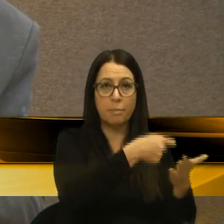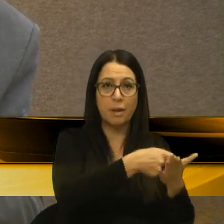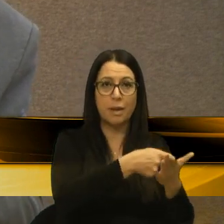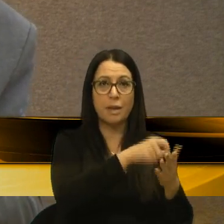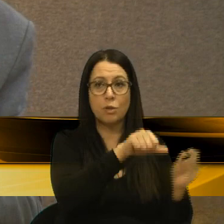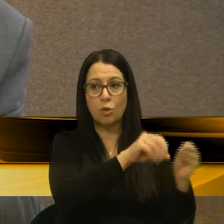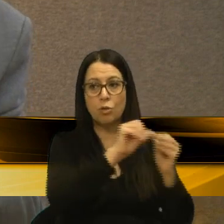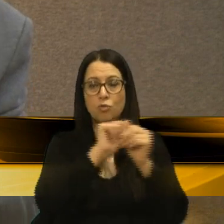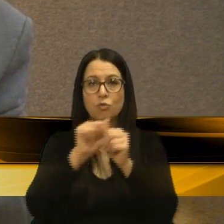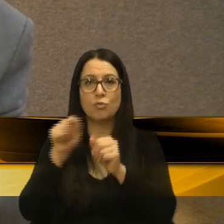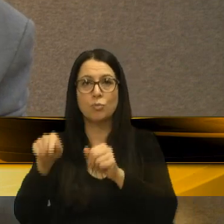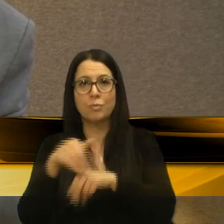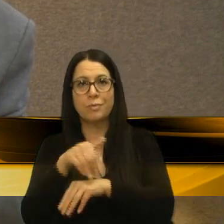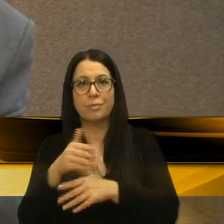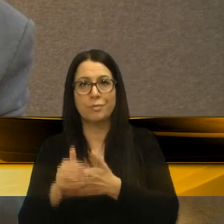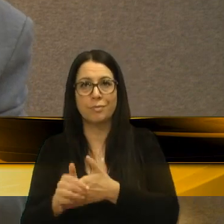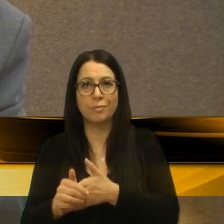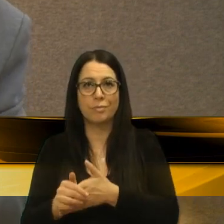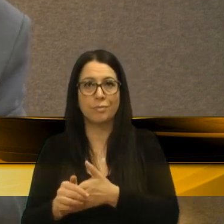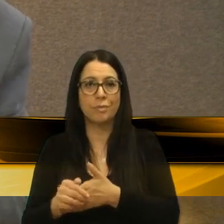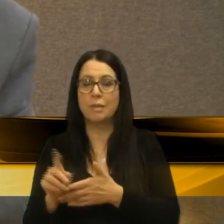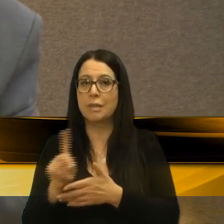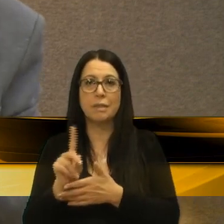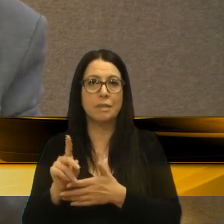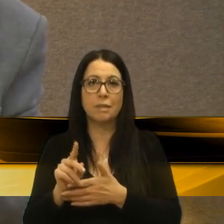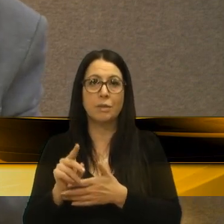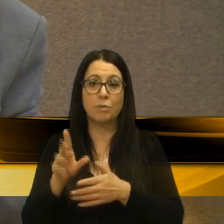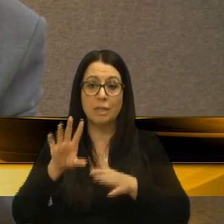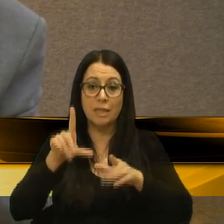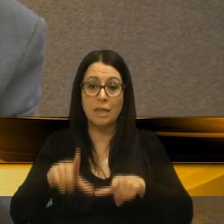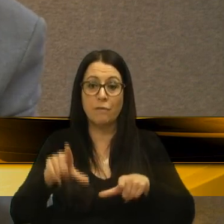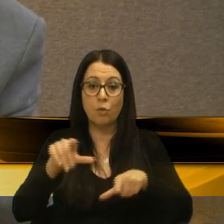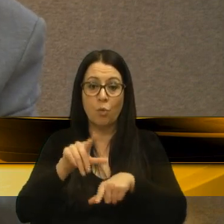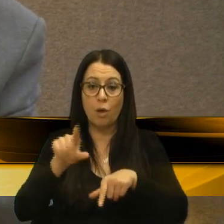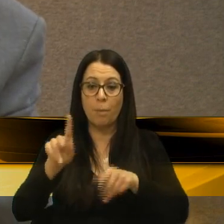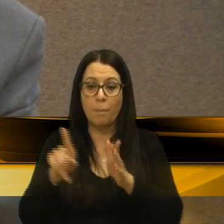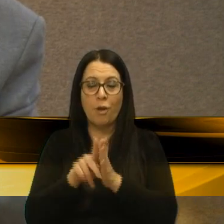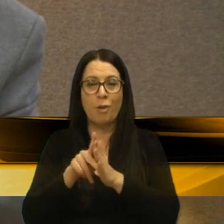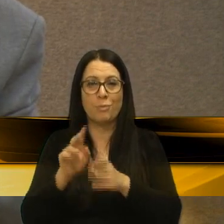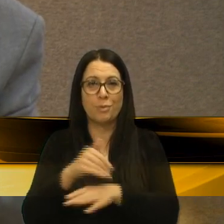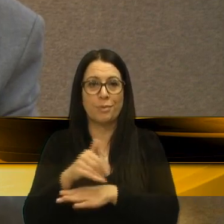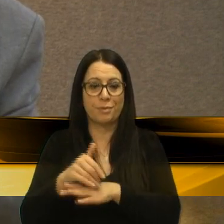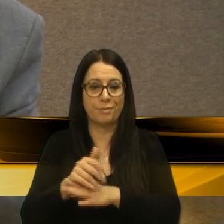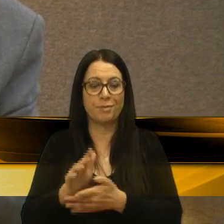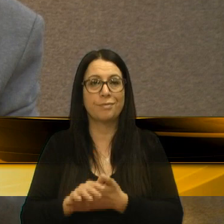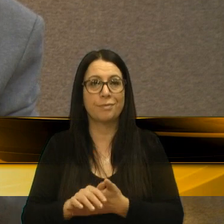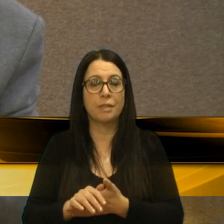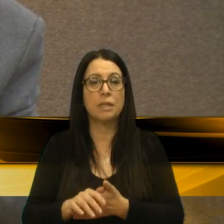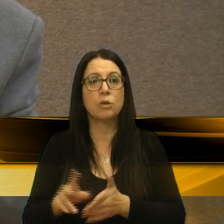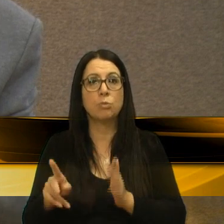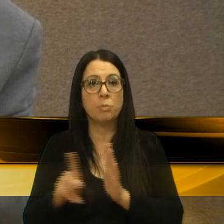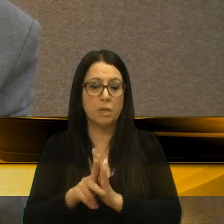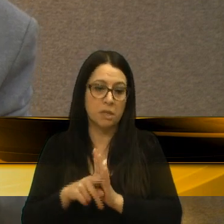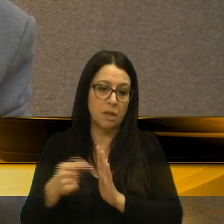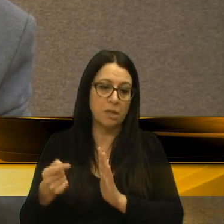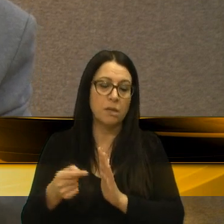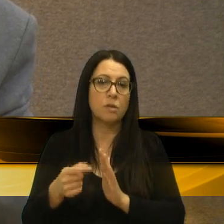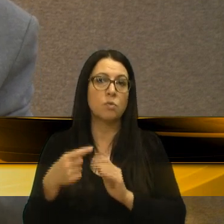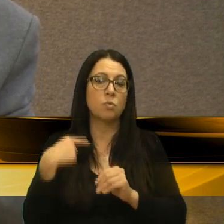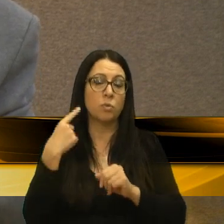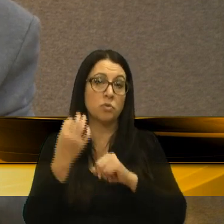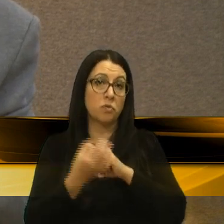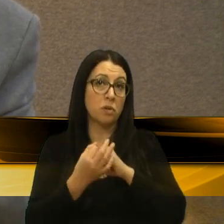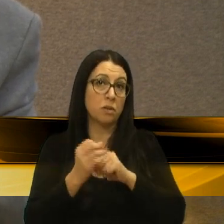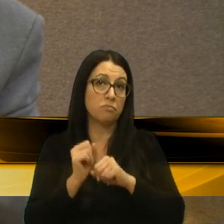transferiu junto a rua, não reservou espaço da rua. E o proprietário, o seu advogado,